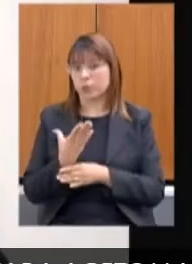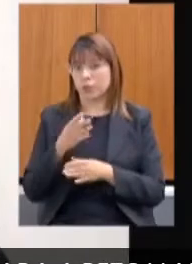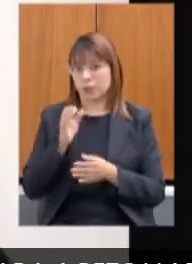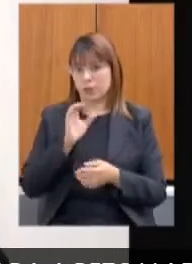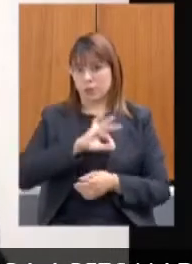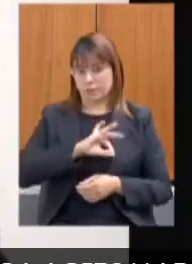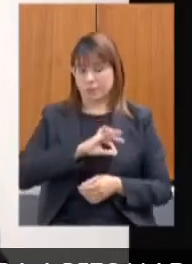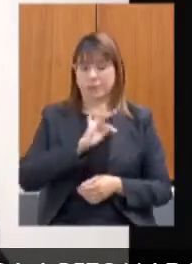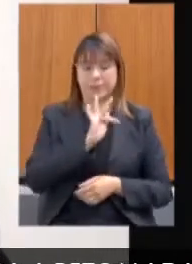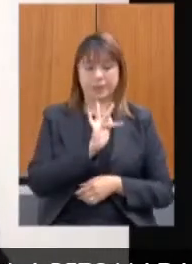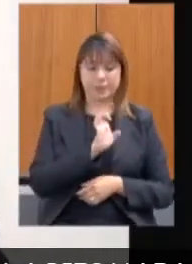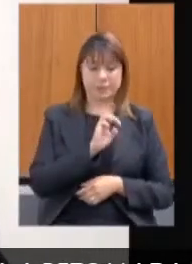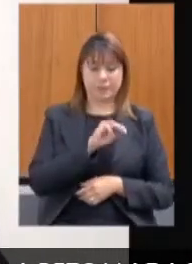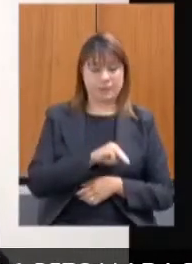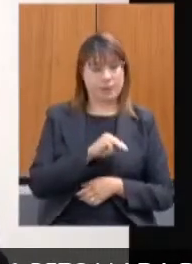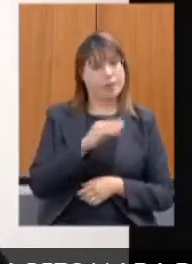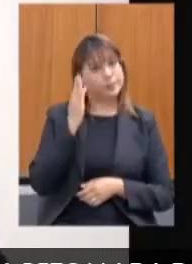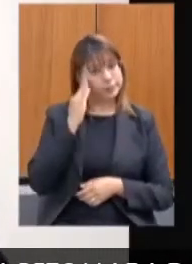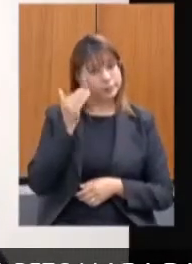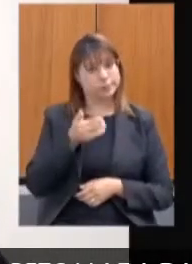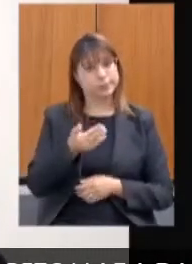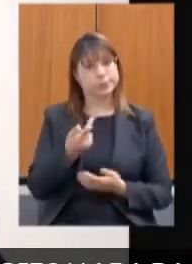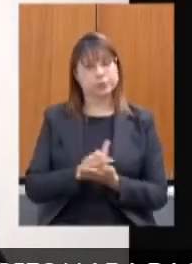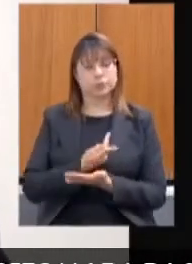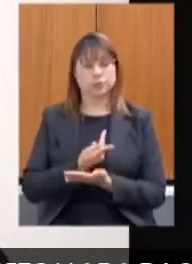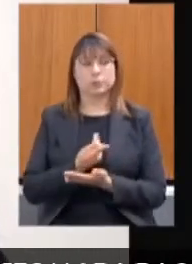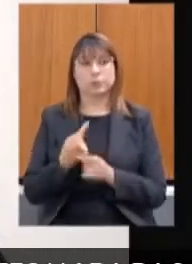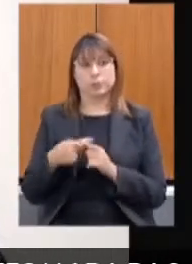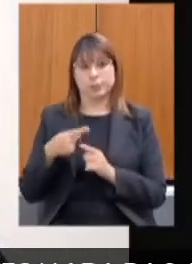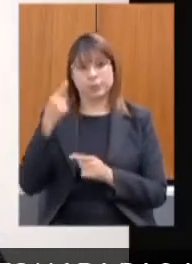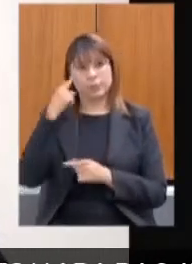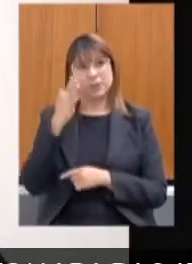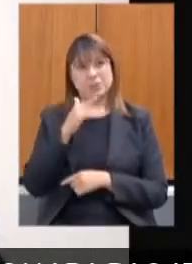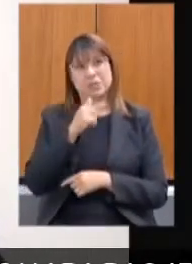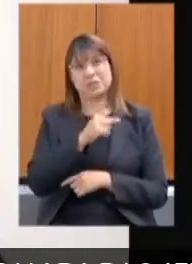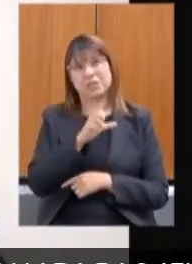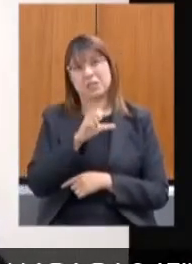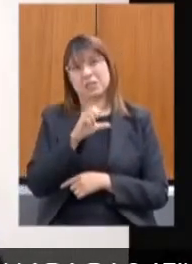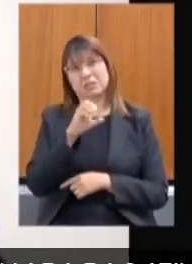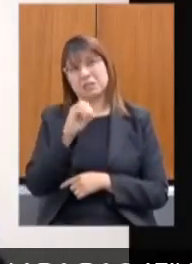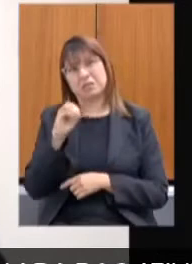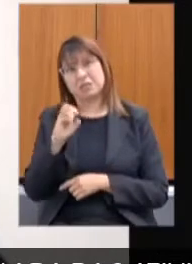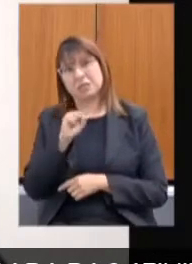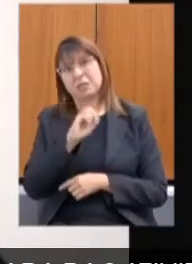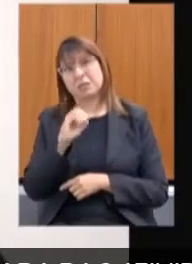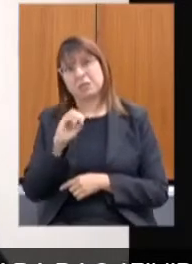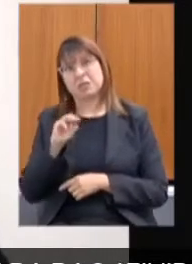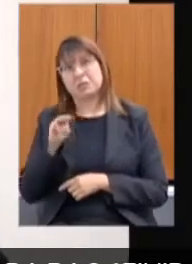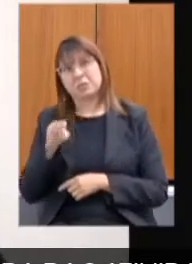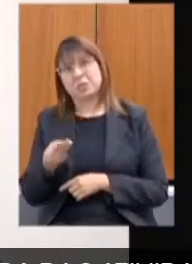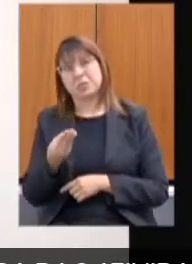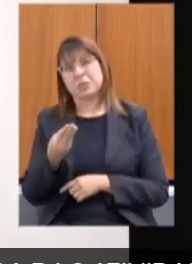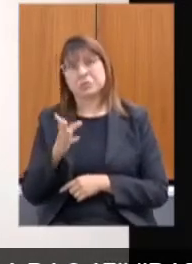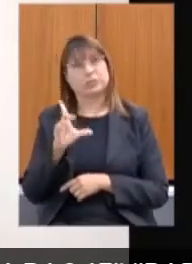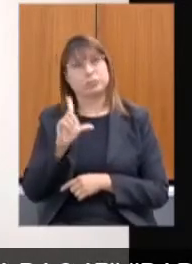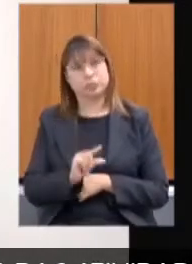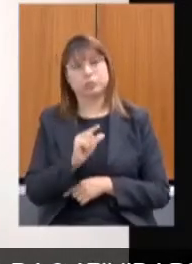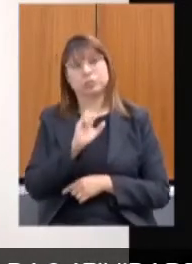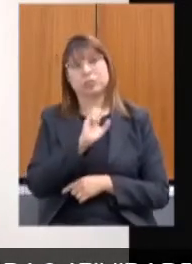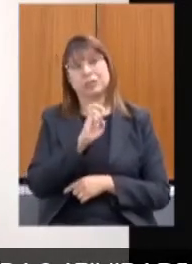a gente sabe que caiu esse ano, a gente estimava 700, 800 milhões, deve ficar por volta de 500 milhões,